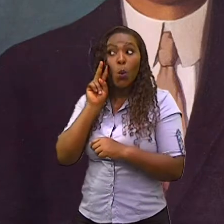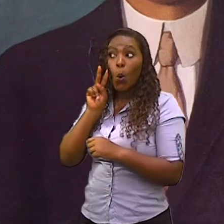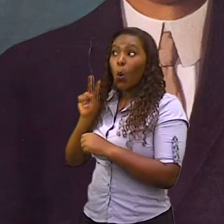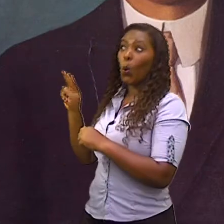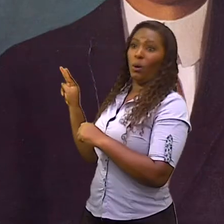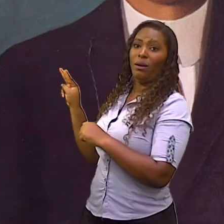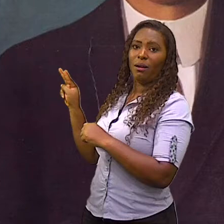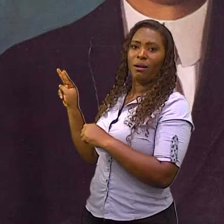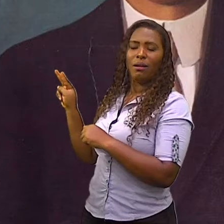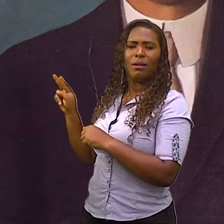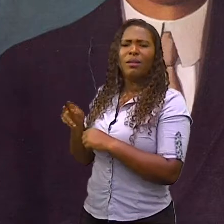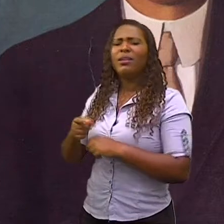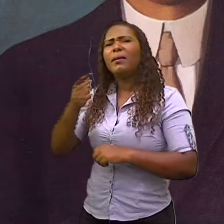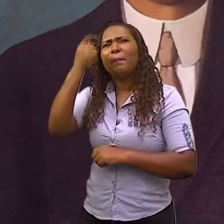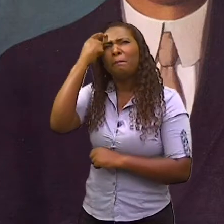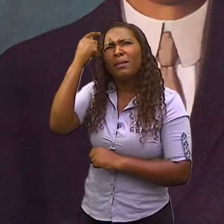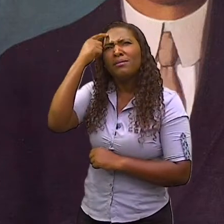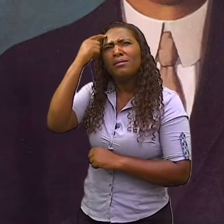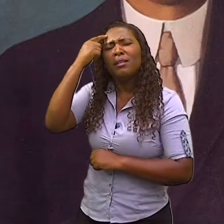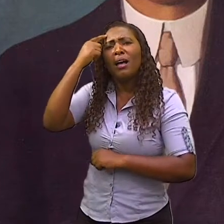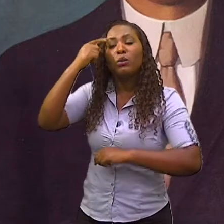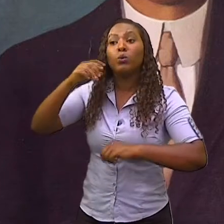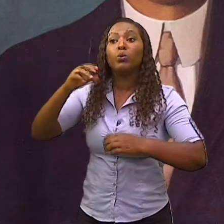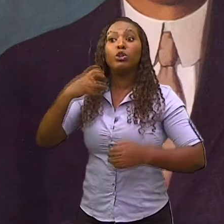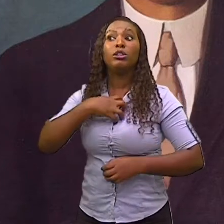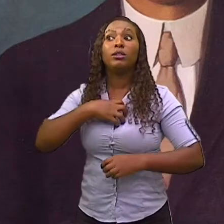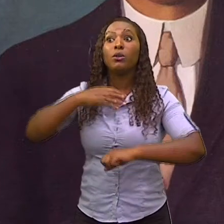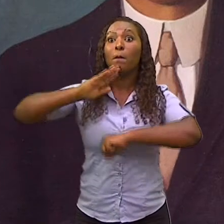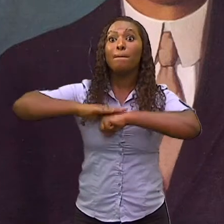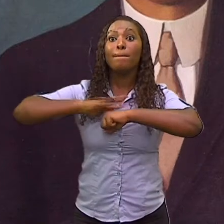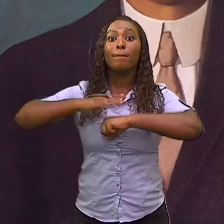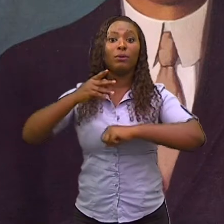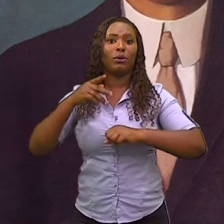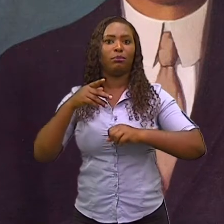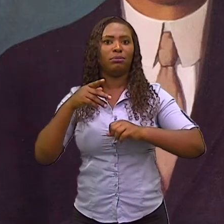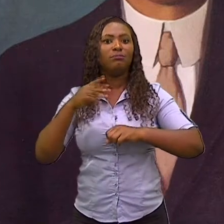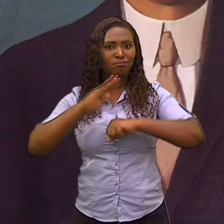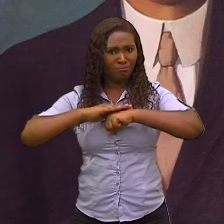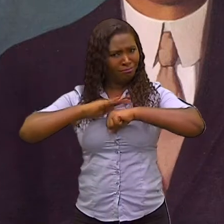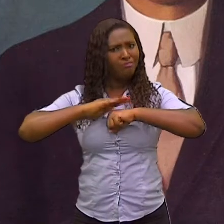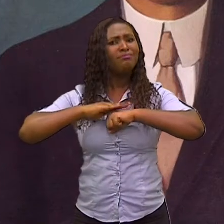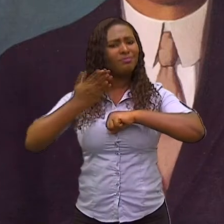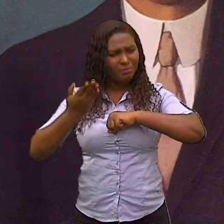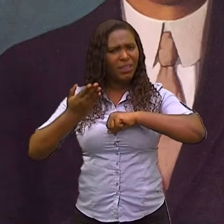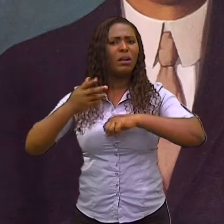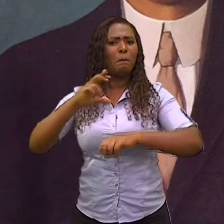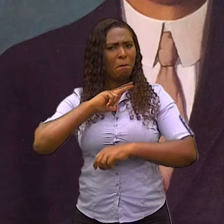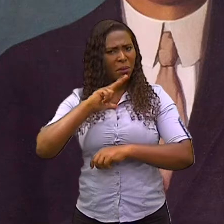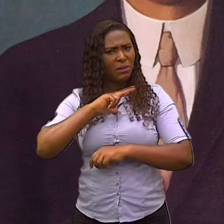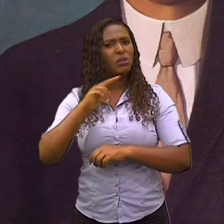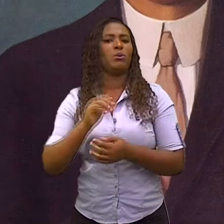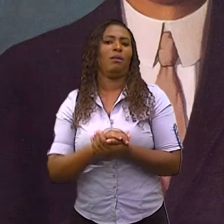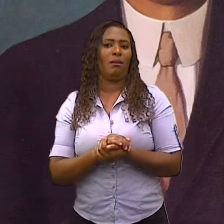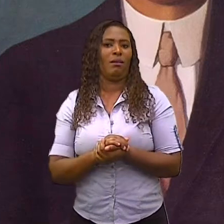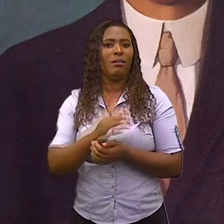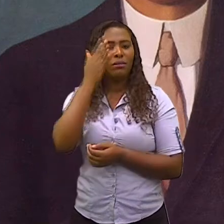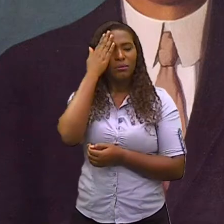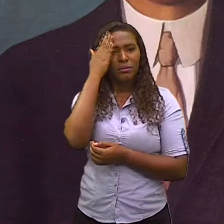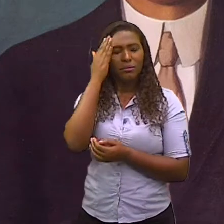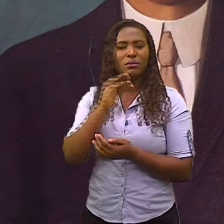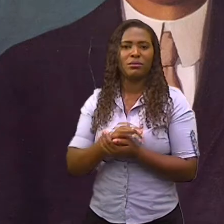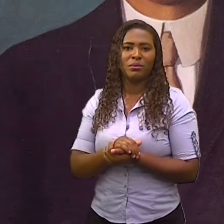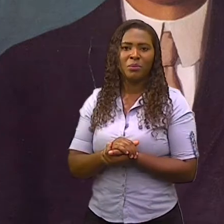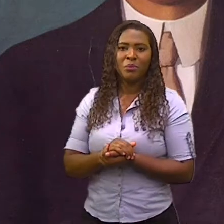segue a outra sem uma consequência lógica das demonstrações visuais, e sim automaticamente.